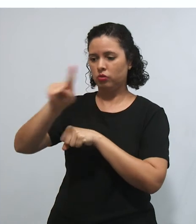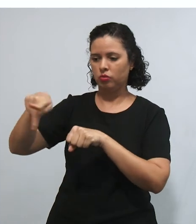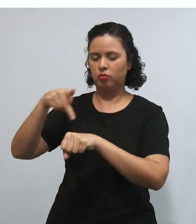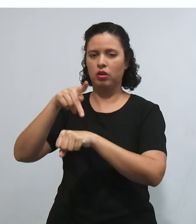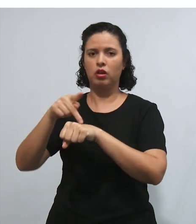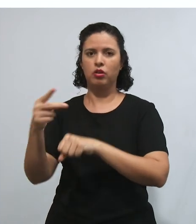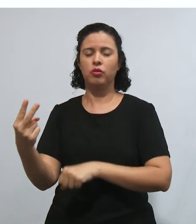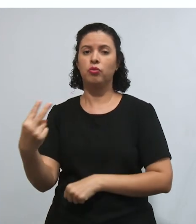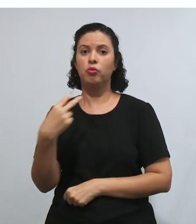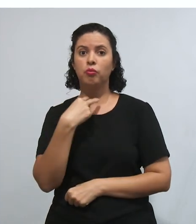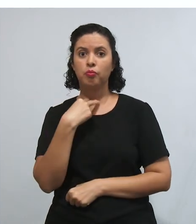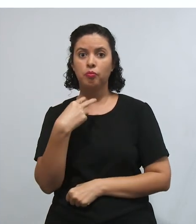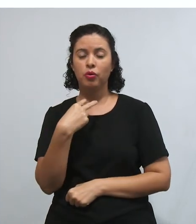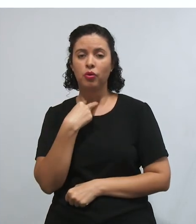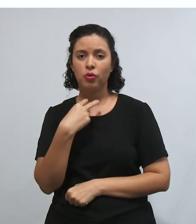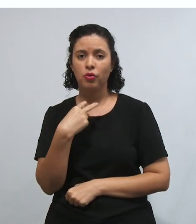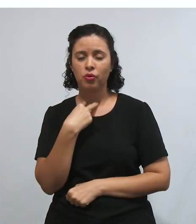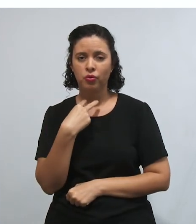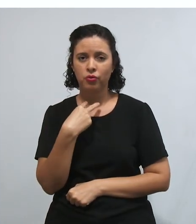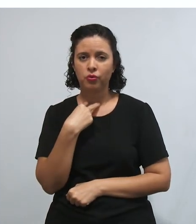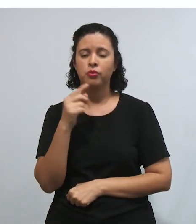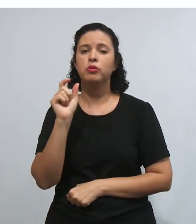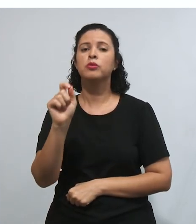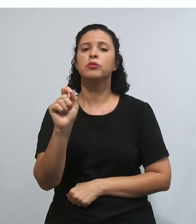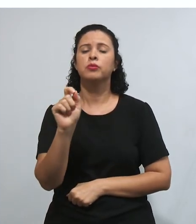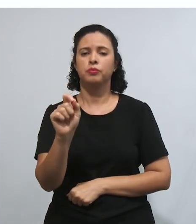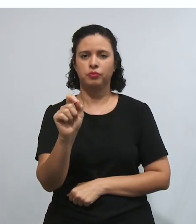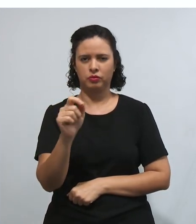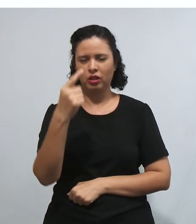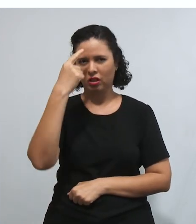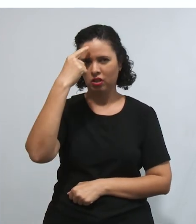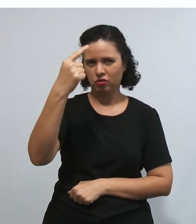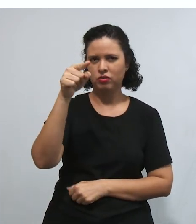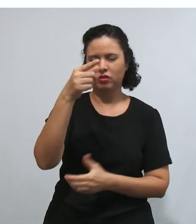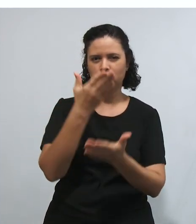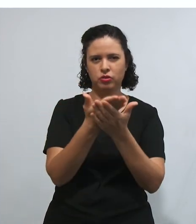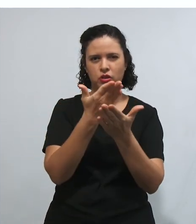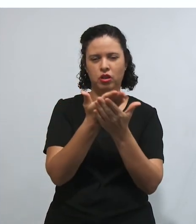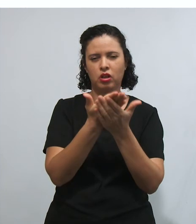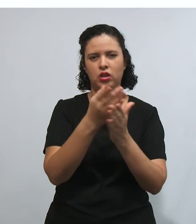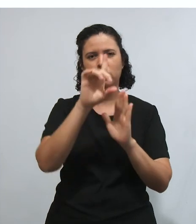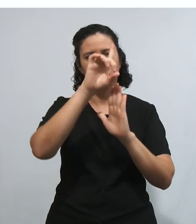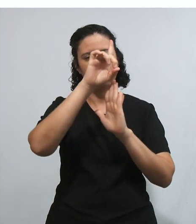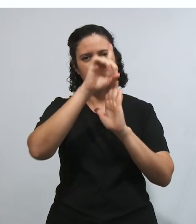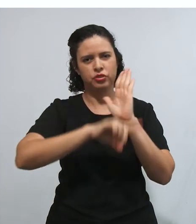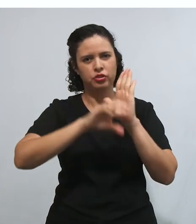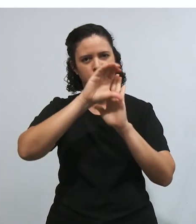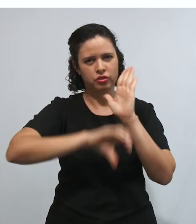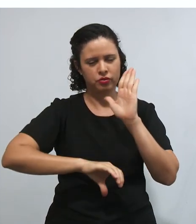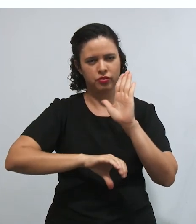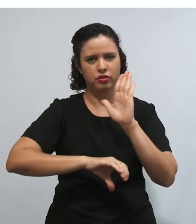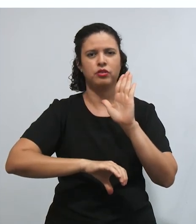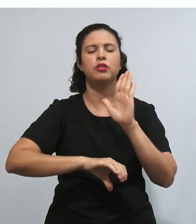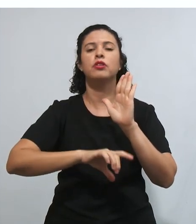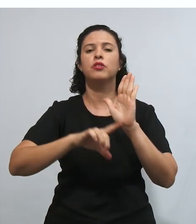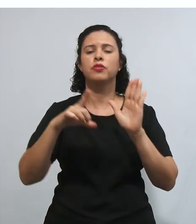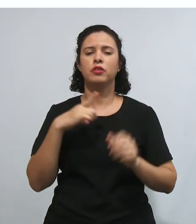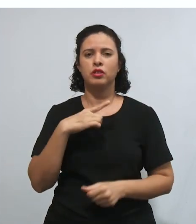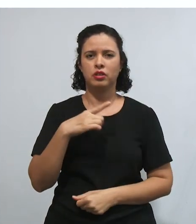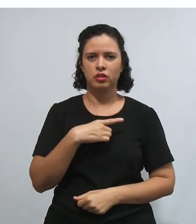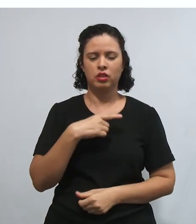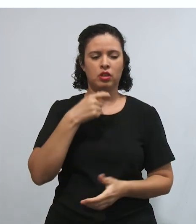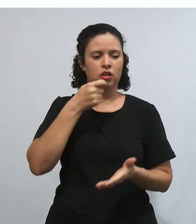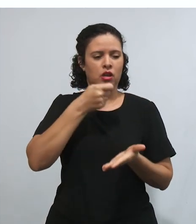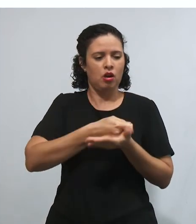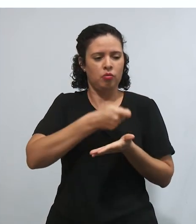não tem que fazer, né? Quando vocês estudarem lá o direito civil, se tiverem oportunidade, vocês vão ver que existem as